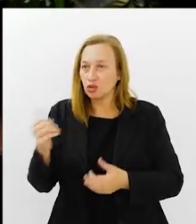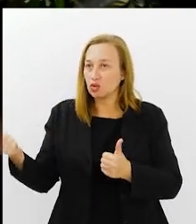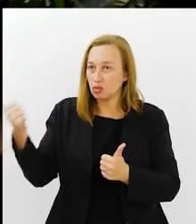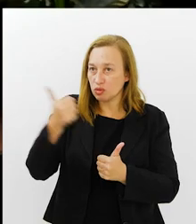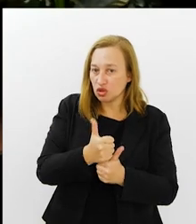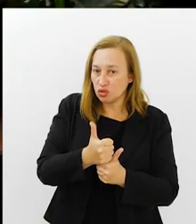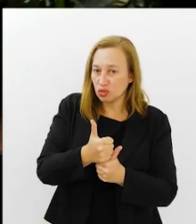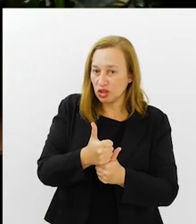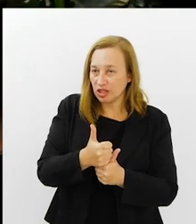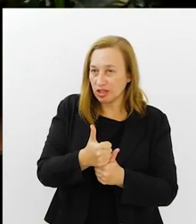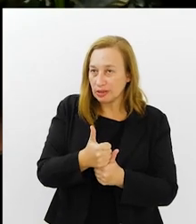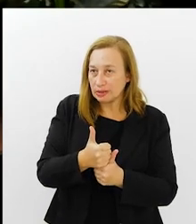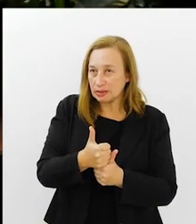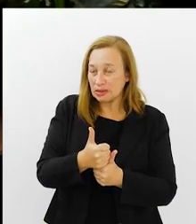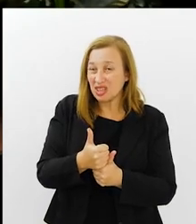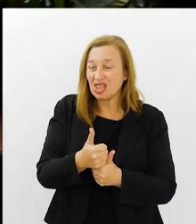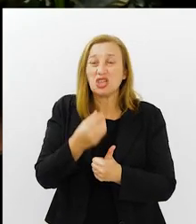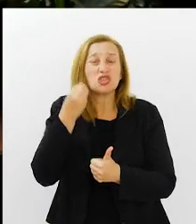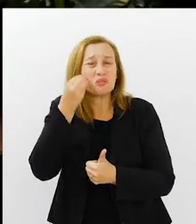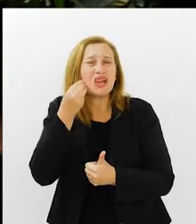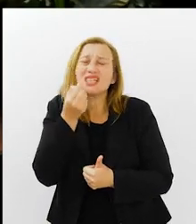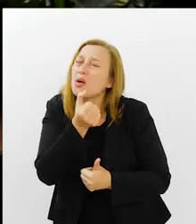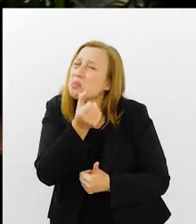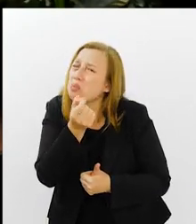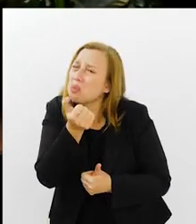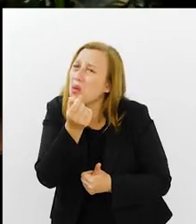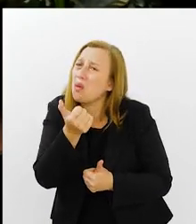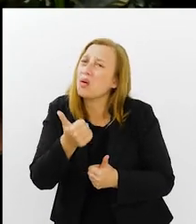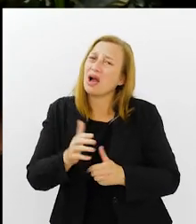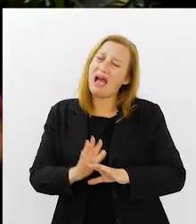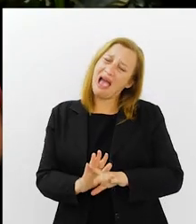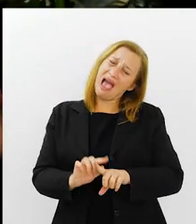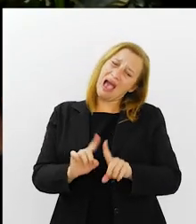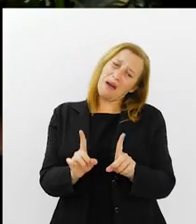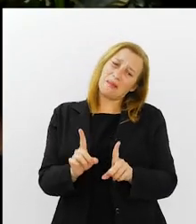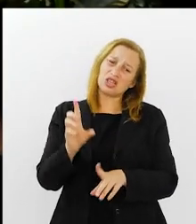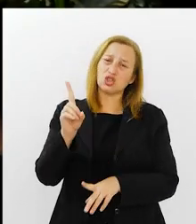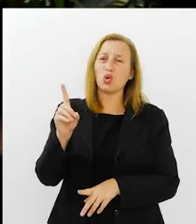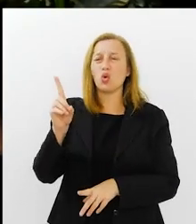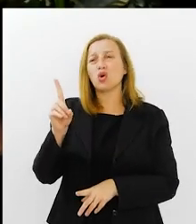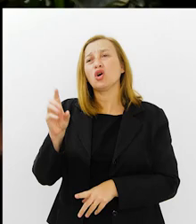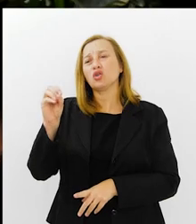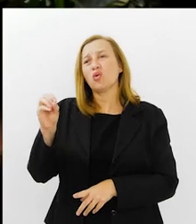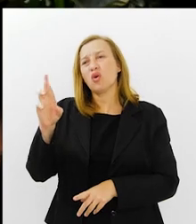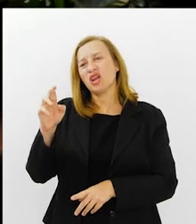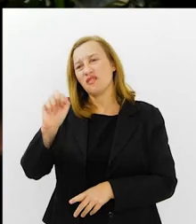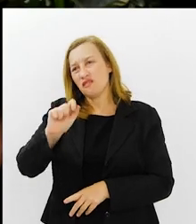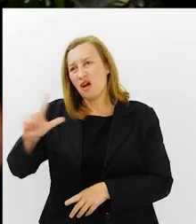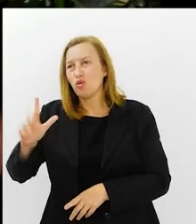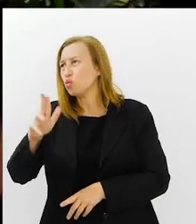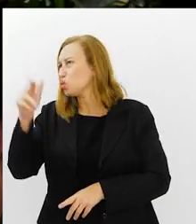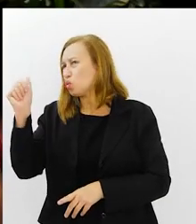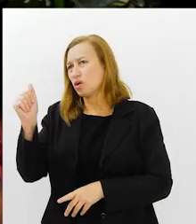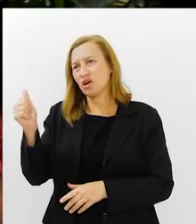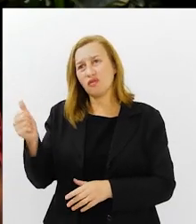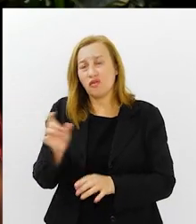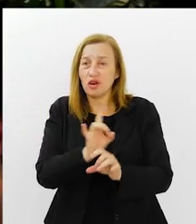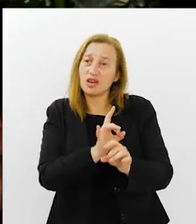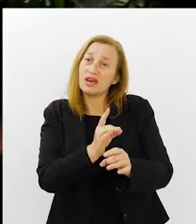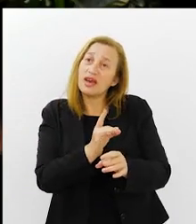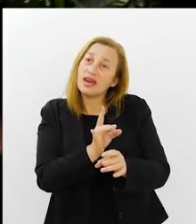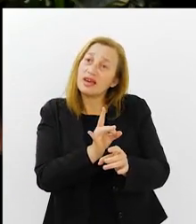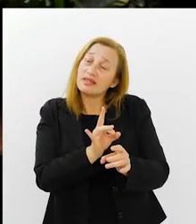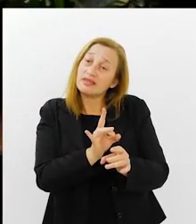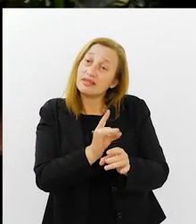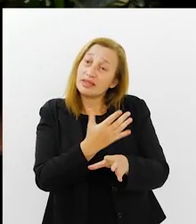Aquela instabilidade da inexperiência do Fernando Diniz. Ah, mas o Dorival também nunca foi técnico de seleção. Perfeitamente.